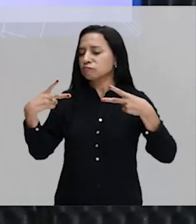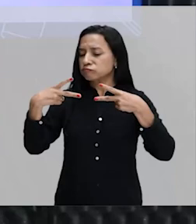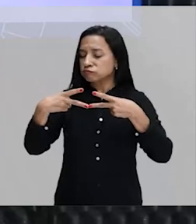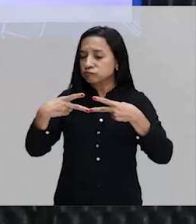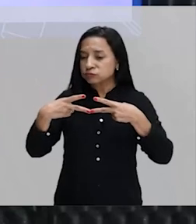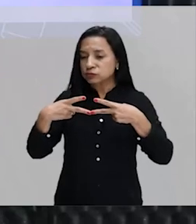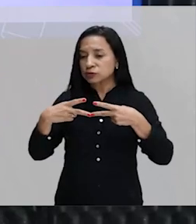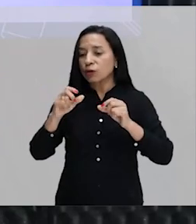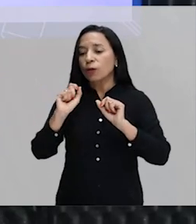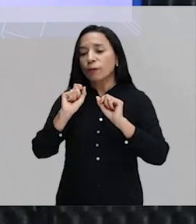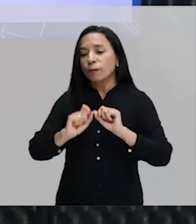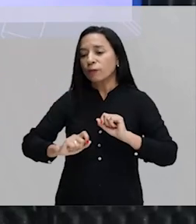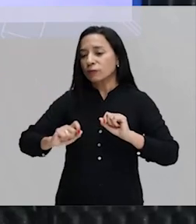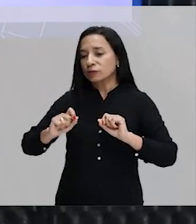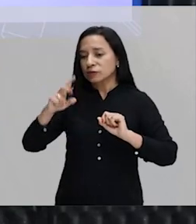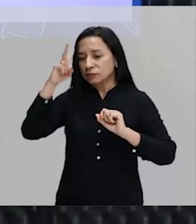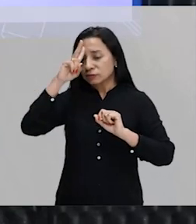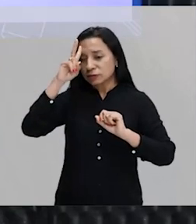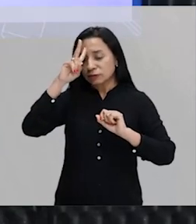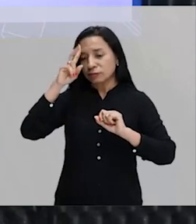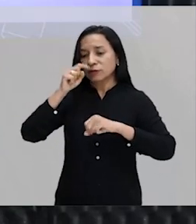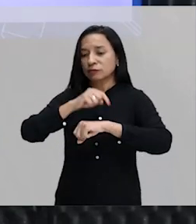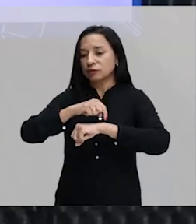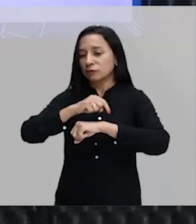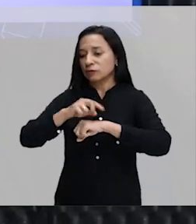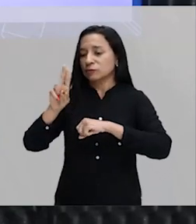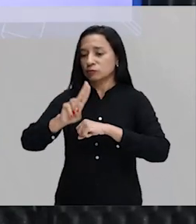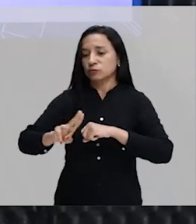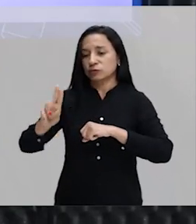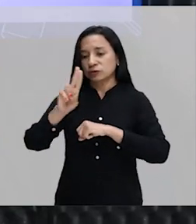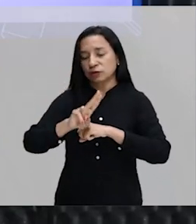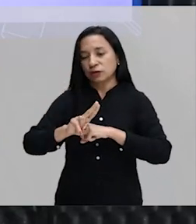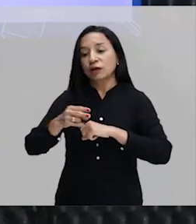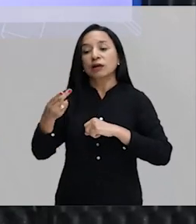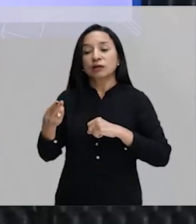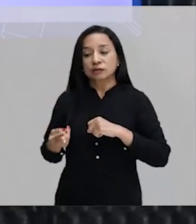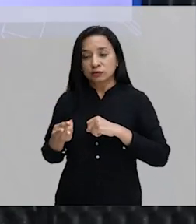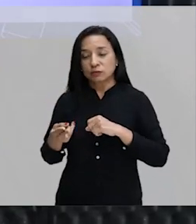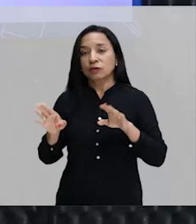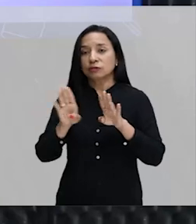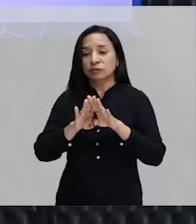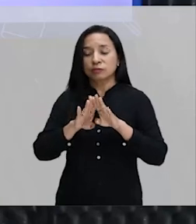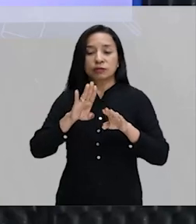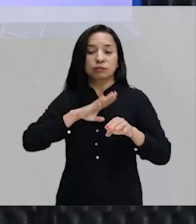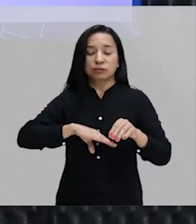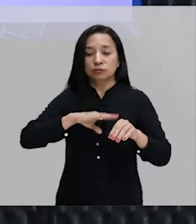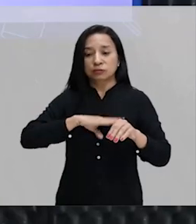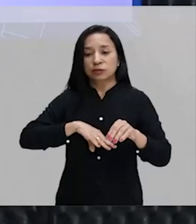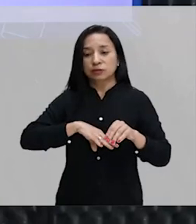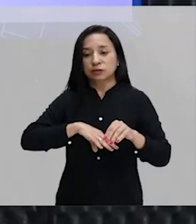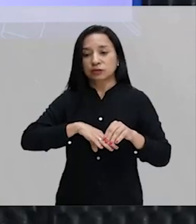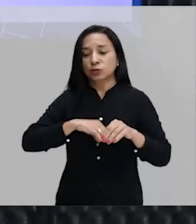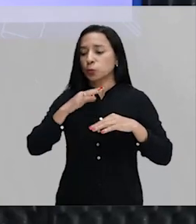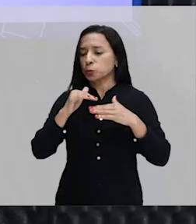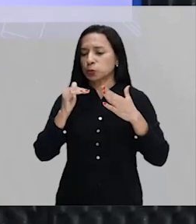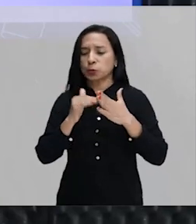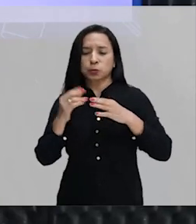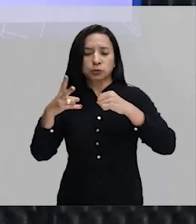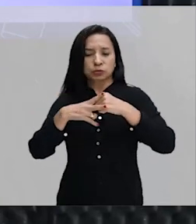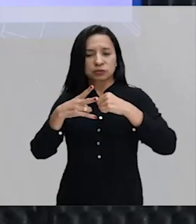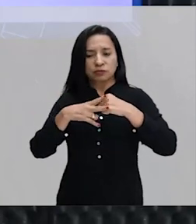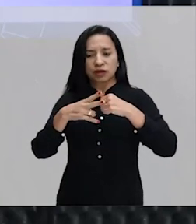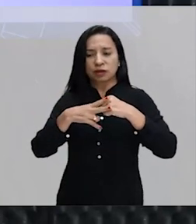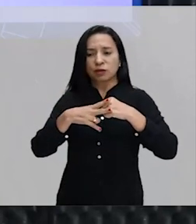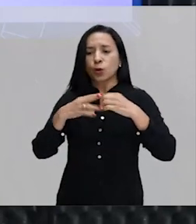possa se lembrar na hora de uma conjugação da mesma forma como nós fazemos em português ninguém domina todos os verbos em